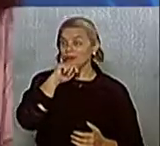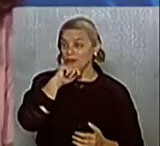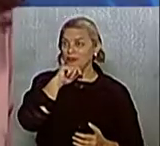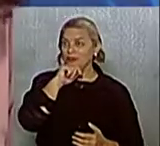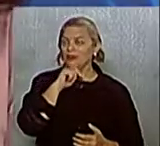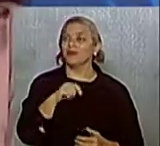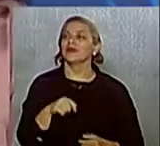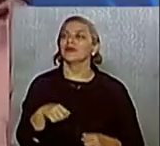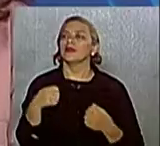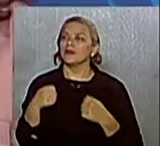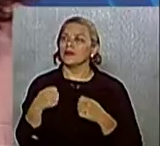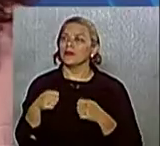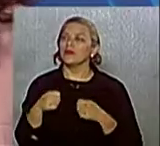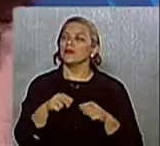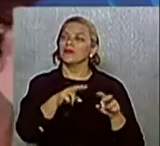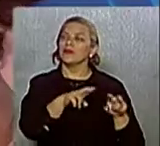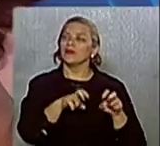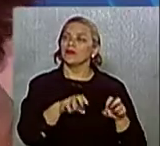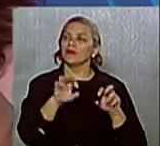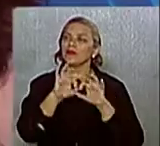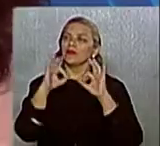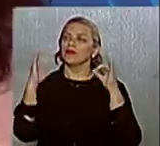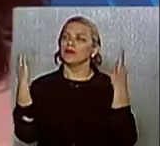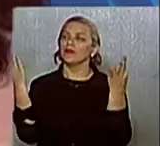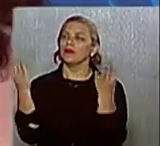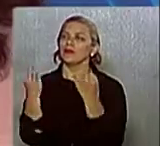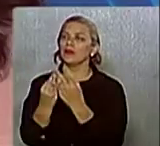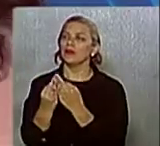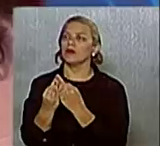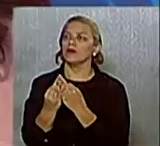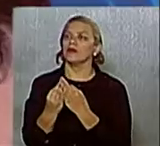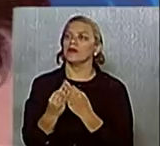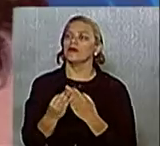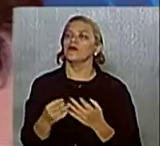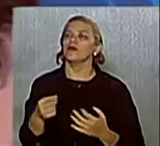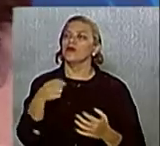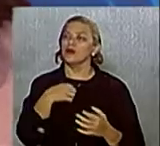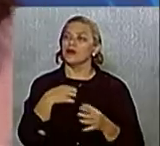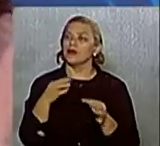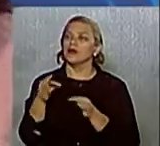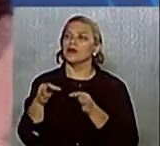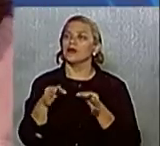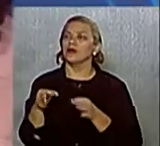agricultura familiar. Isso vai ser um ponto forte na minha administração.